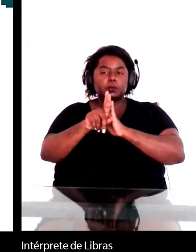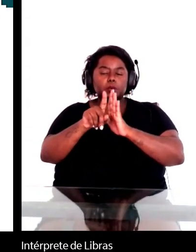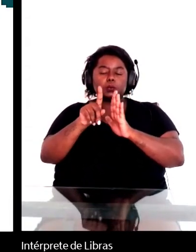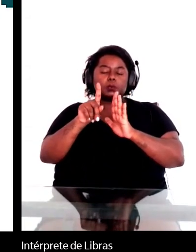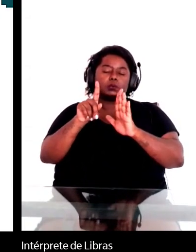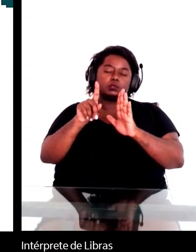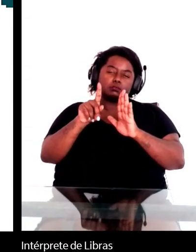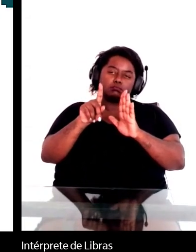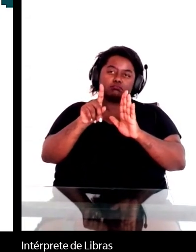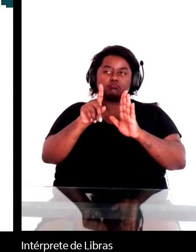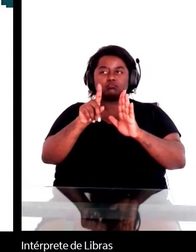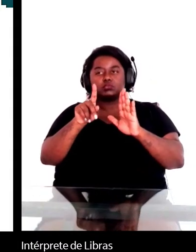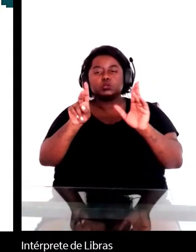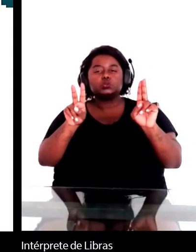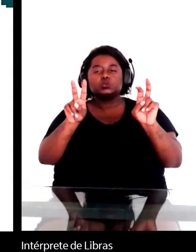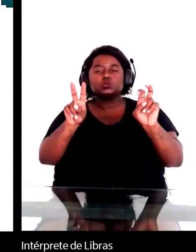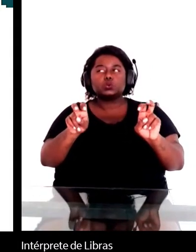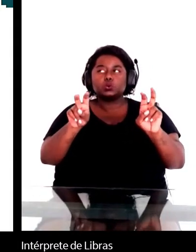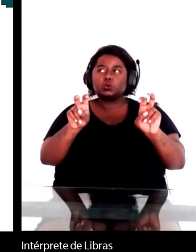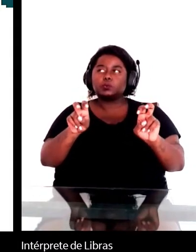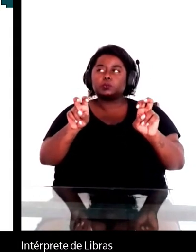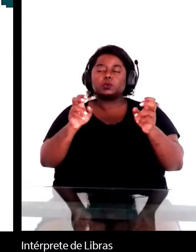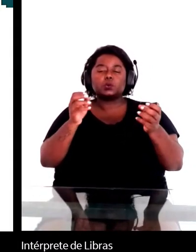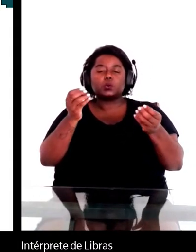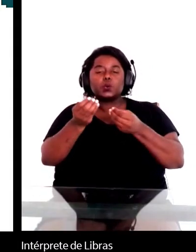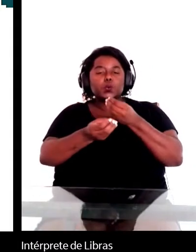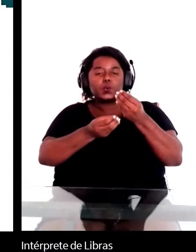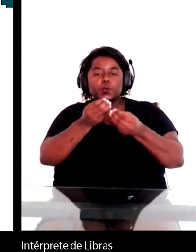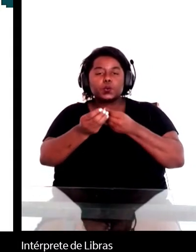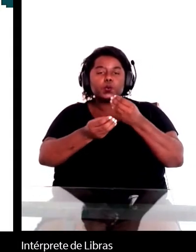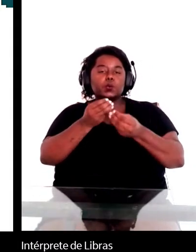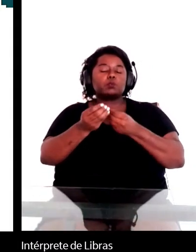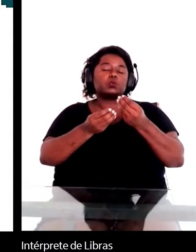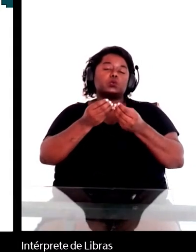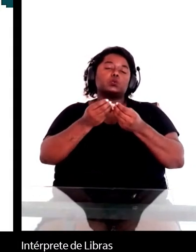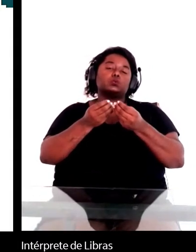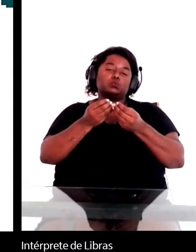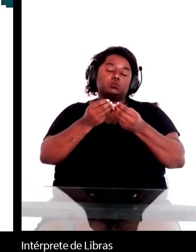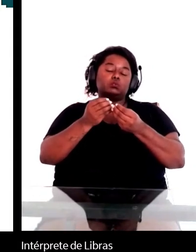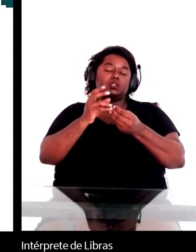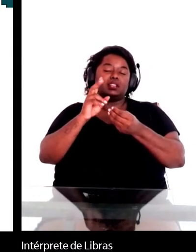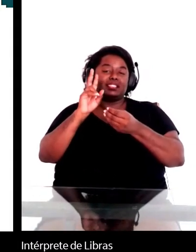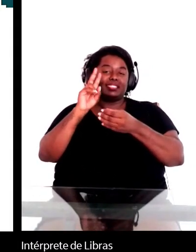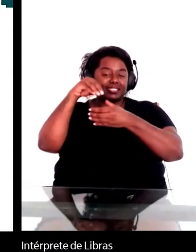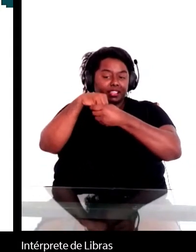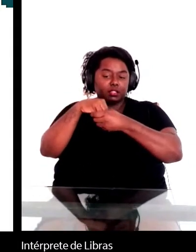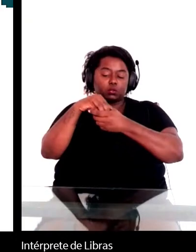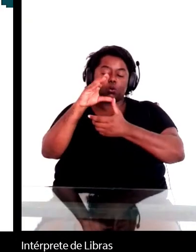o tratamento da escravidão no conto brasileiro.